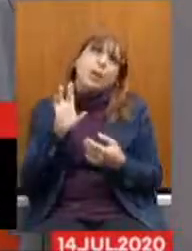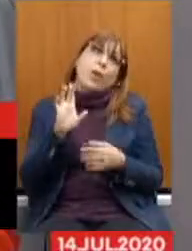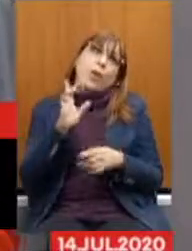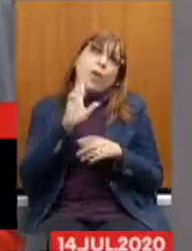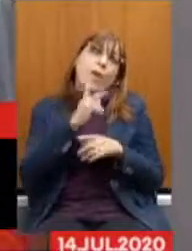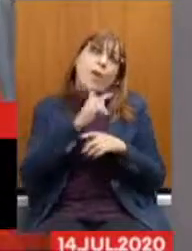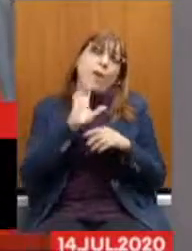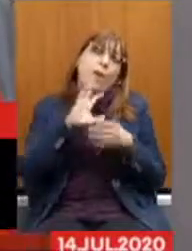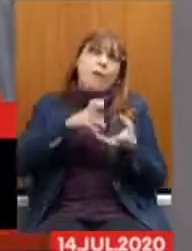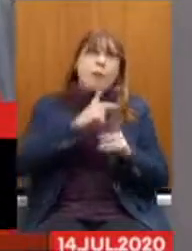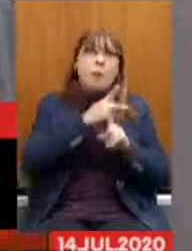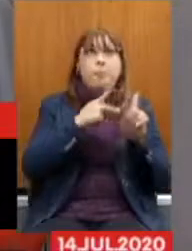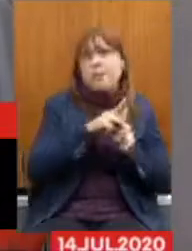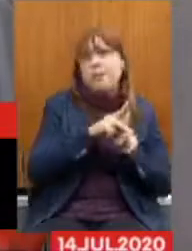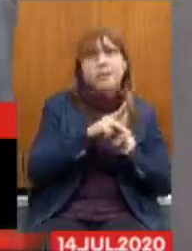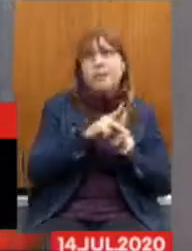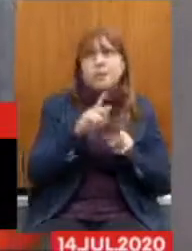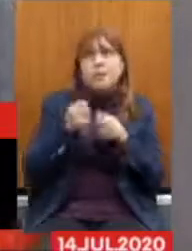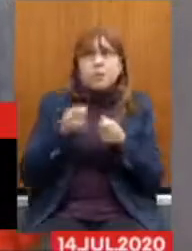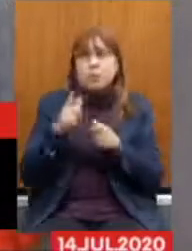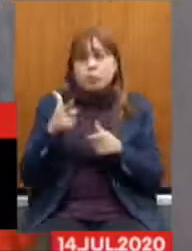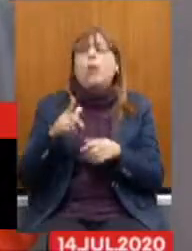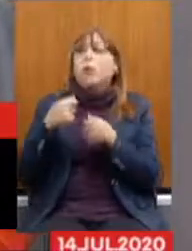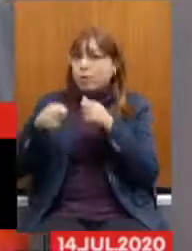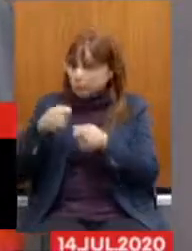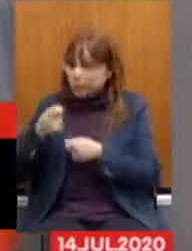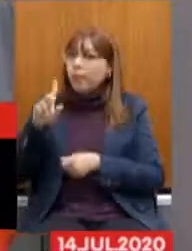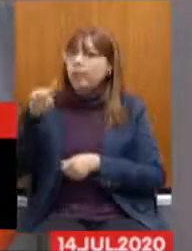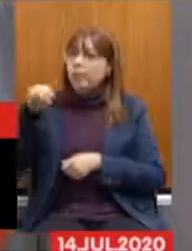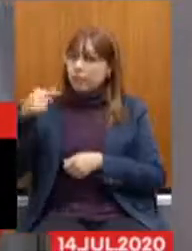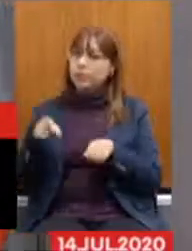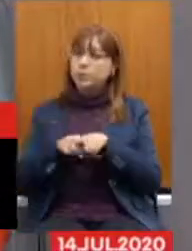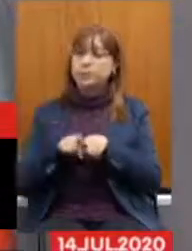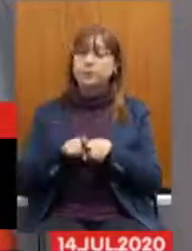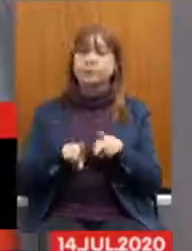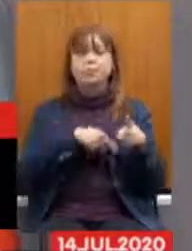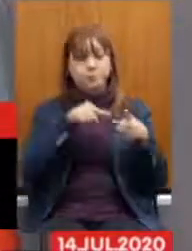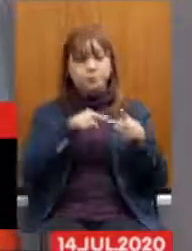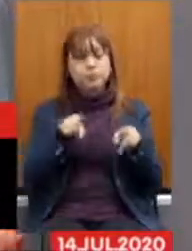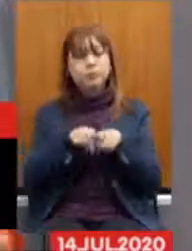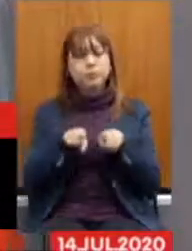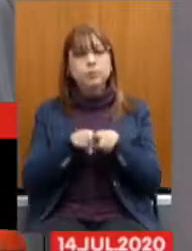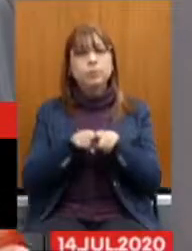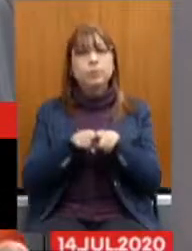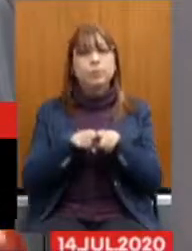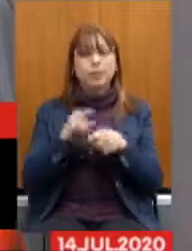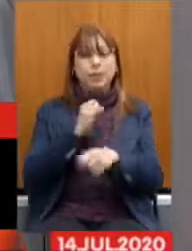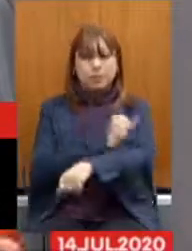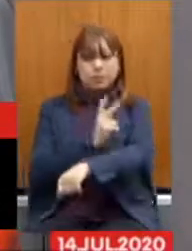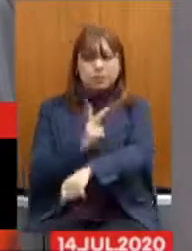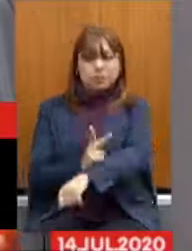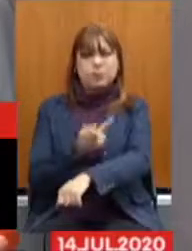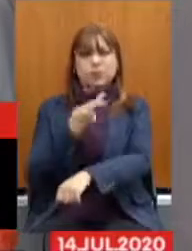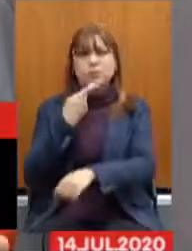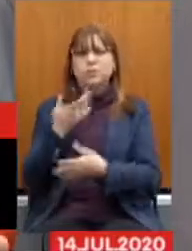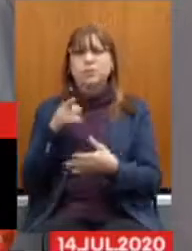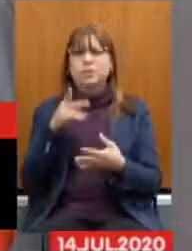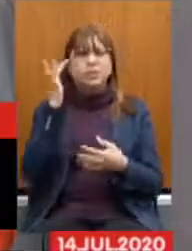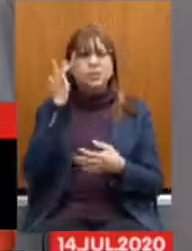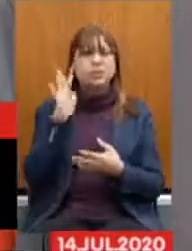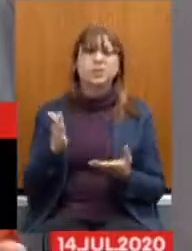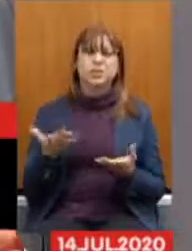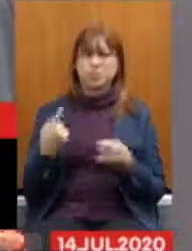reforma da Previdência. Segundo, eu quero reforçar esse debate do Ipseng. Eu, de fato, essa questão do contraditório, ela está muito